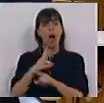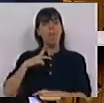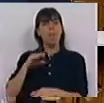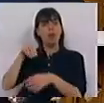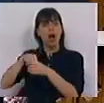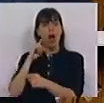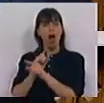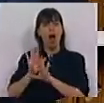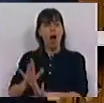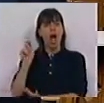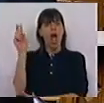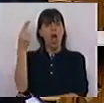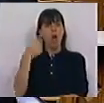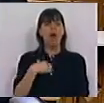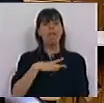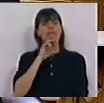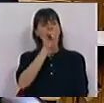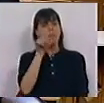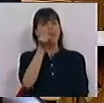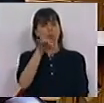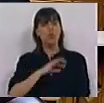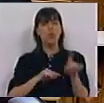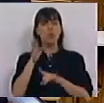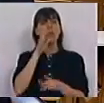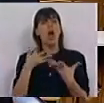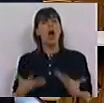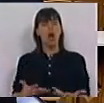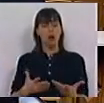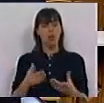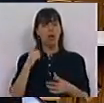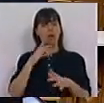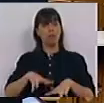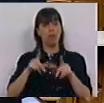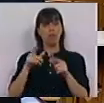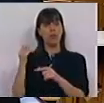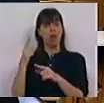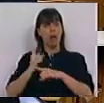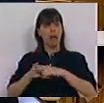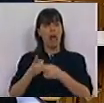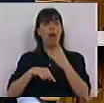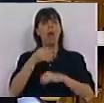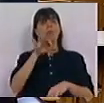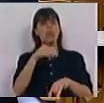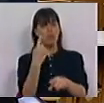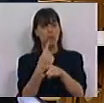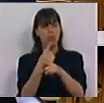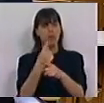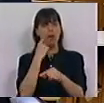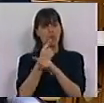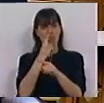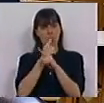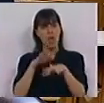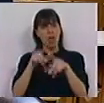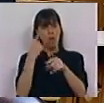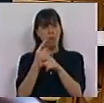Portugal no euro. E eu queria perguntar-lhe, Sr. Deputado, se agora, com esta evolução do Siriza, o PCP também vai imprimir uma